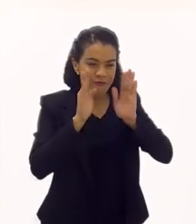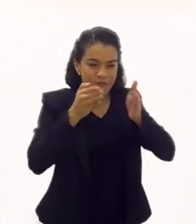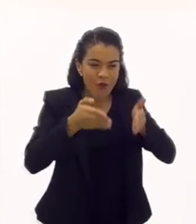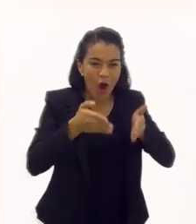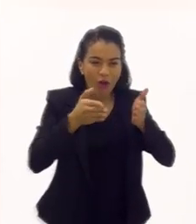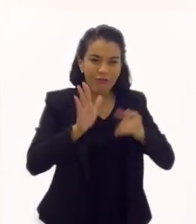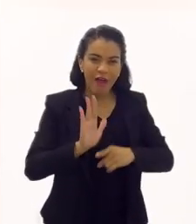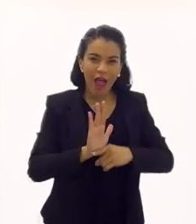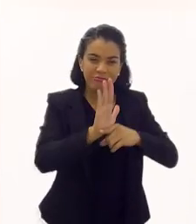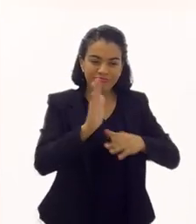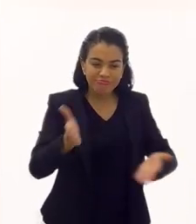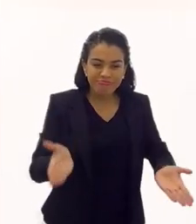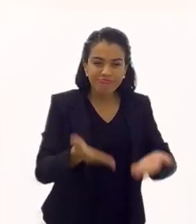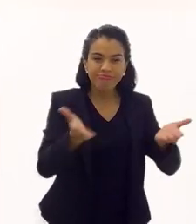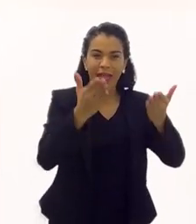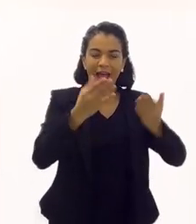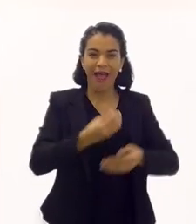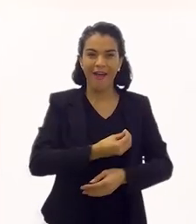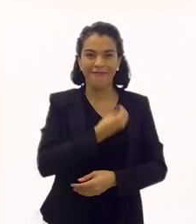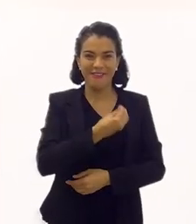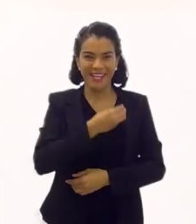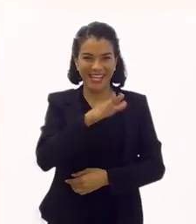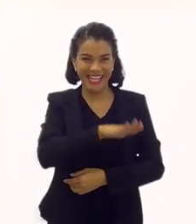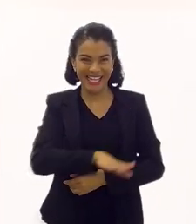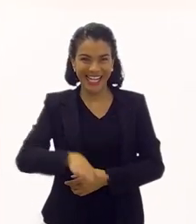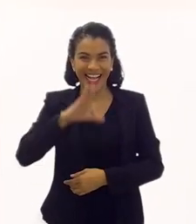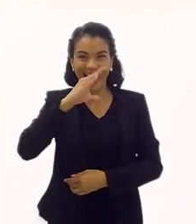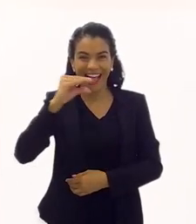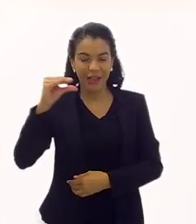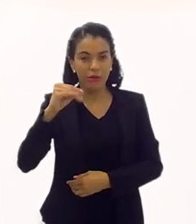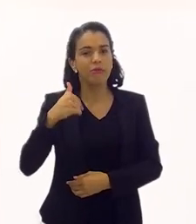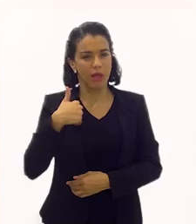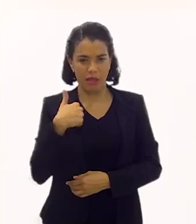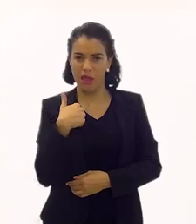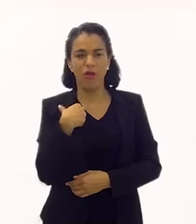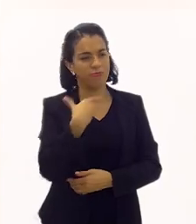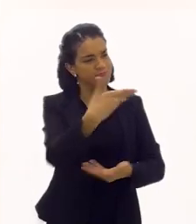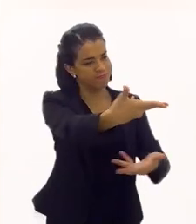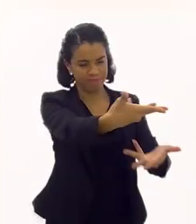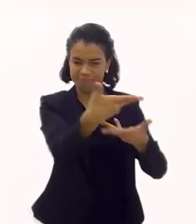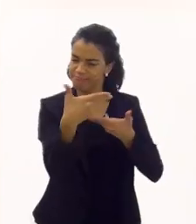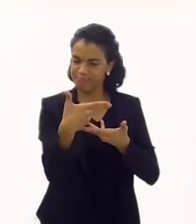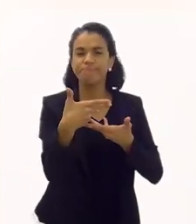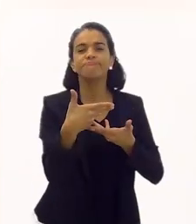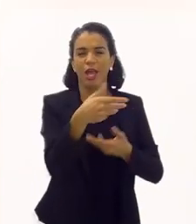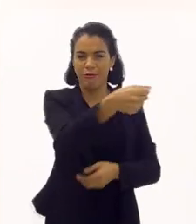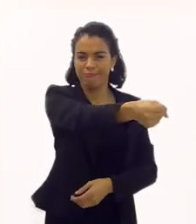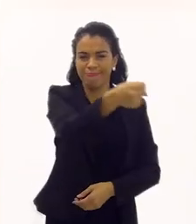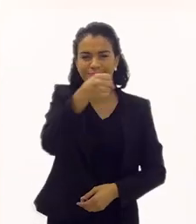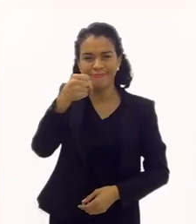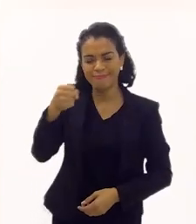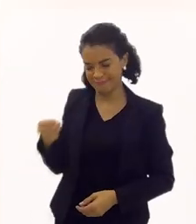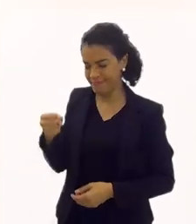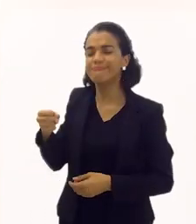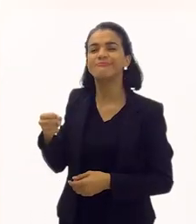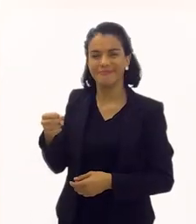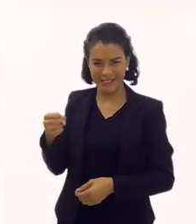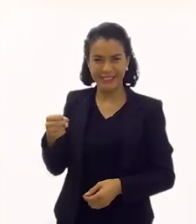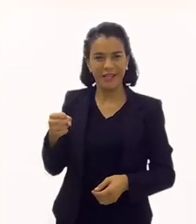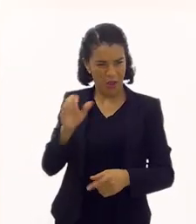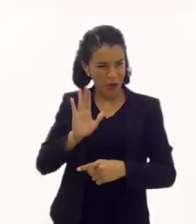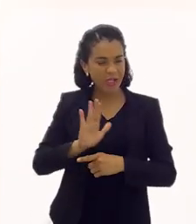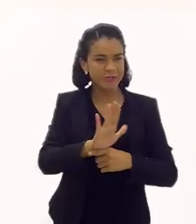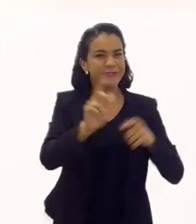que vai melhorar a vida dessas crianças e desses adolescentes, eu vou trazer. Eu vou